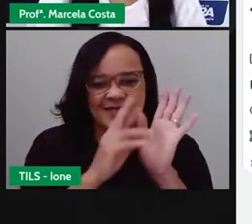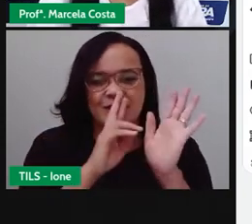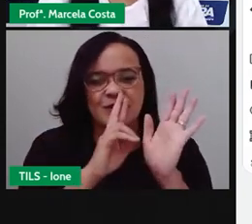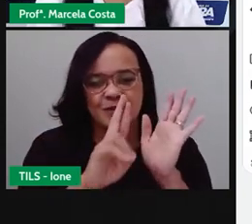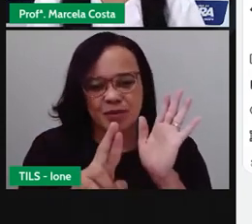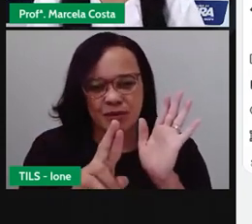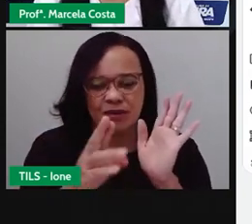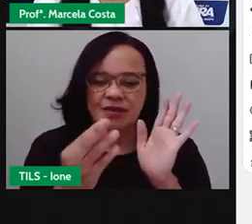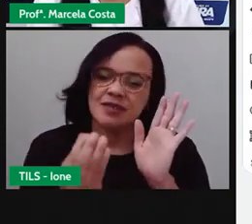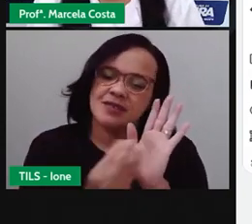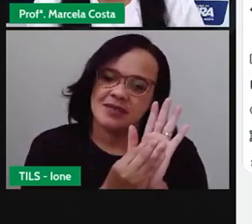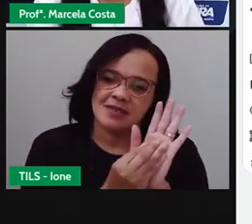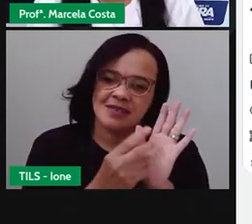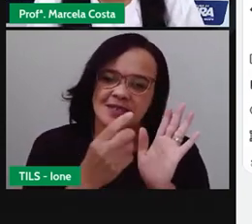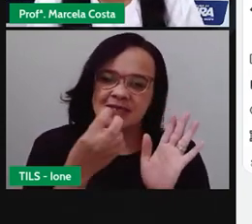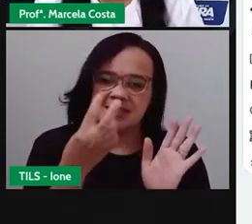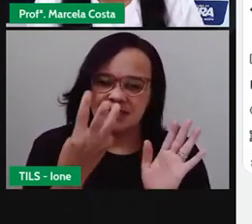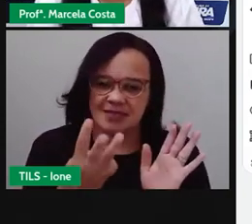o número 3.